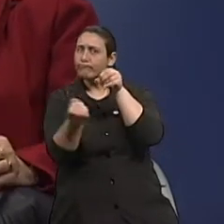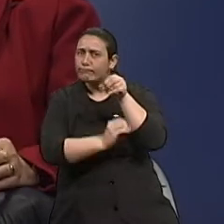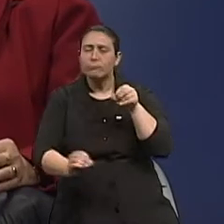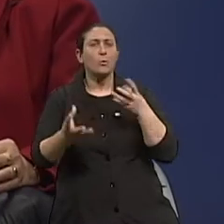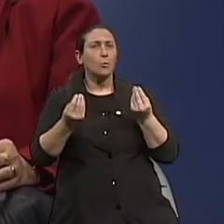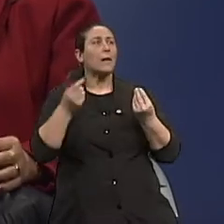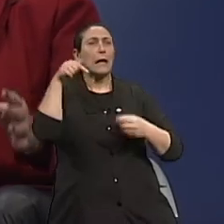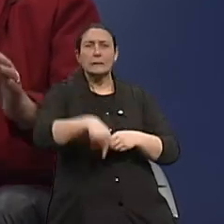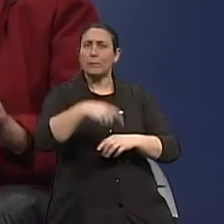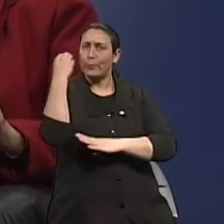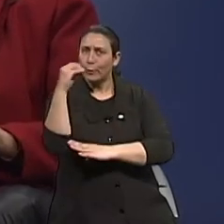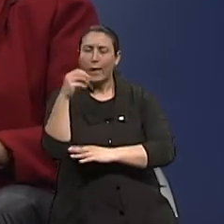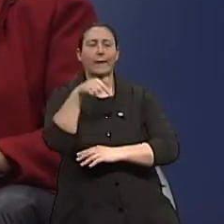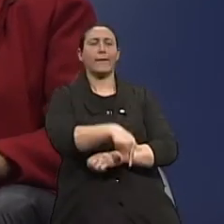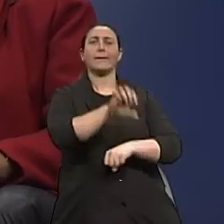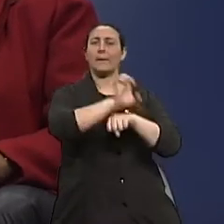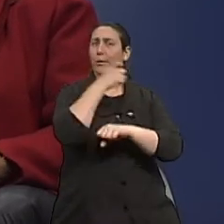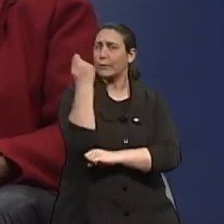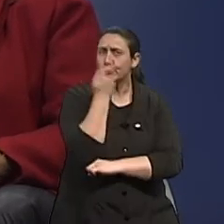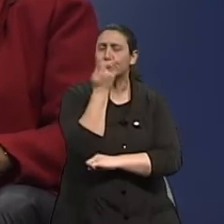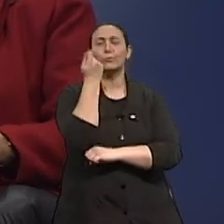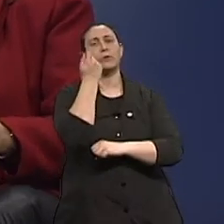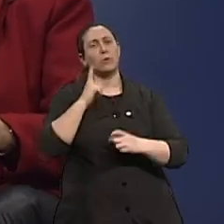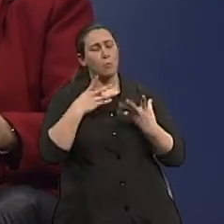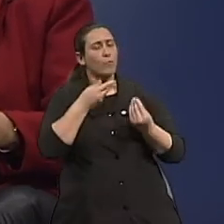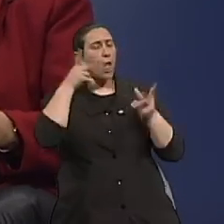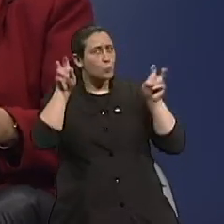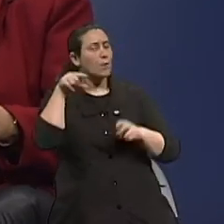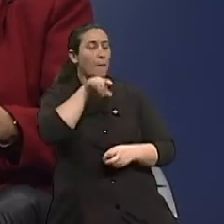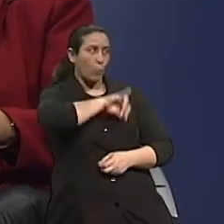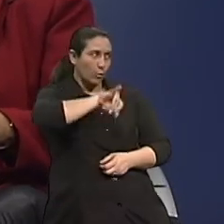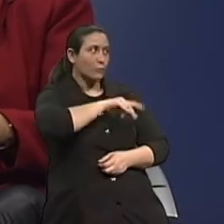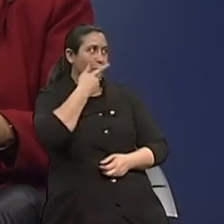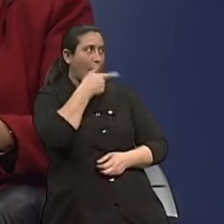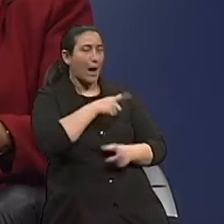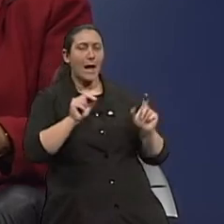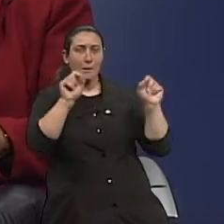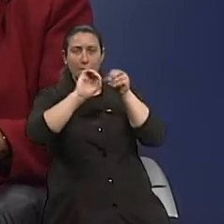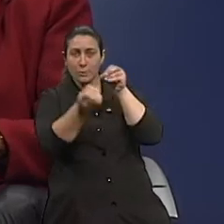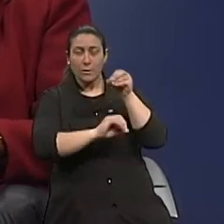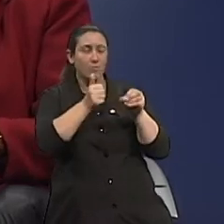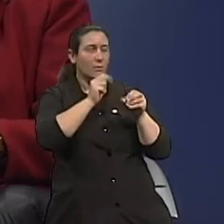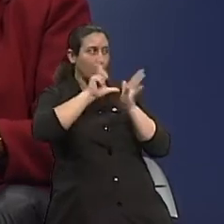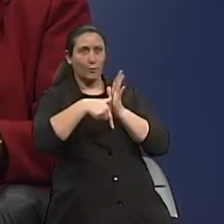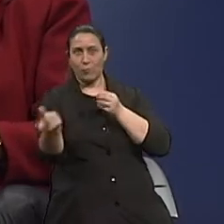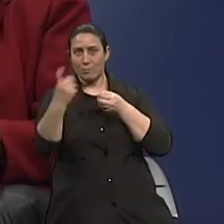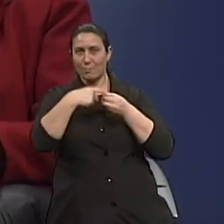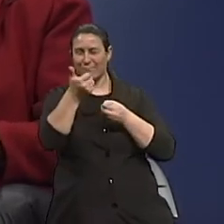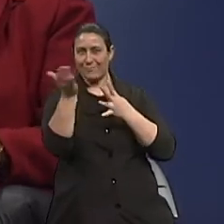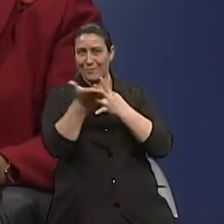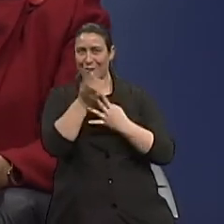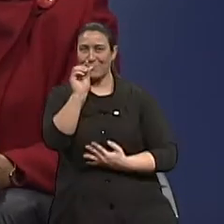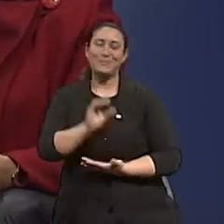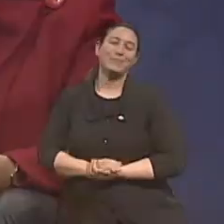no estado do Rio Grande do Sul. A gente vai falar mais sobre essa questão do câncer de intestino. Nós já voltamos e o nosso intervalo é bastante